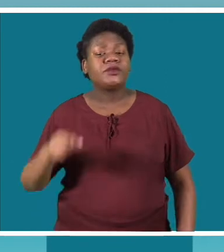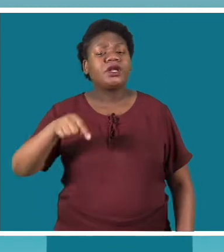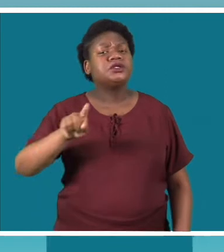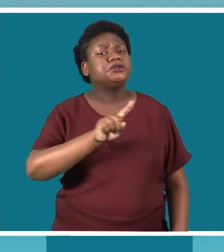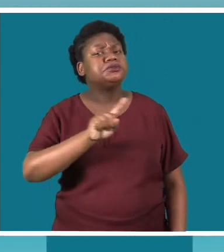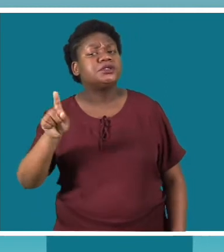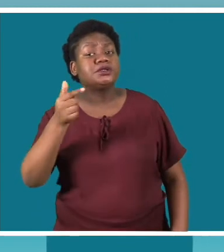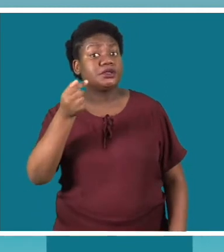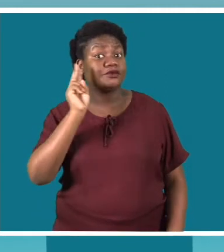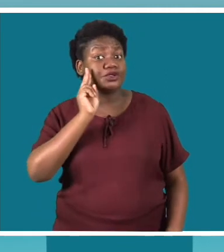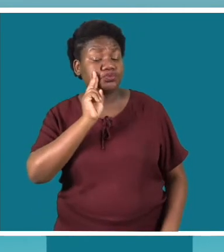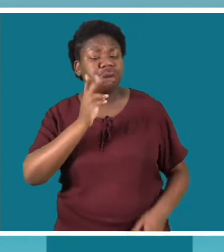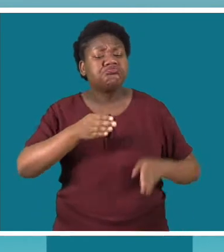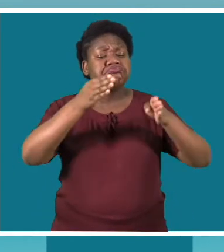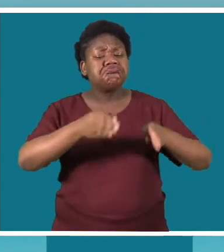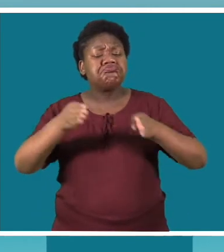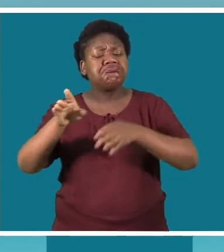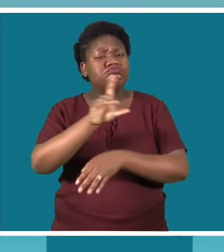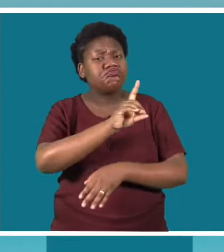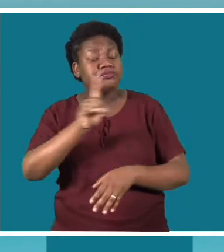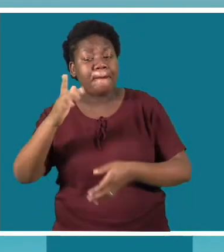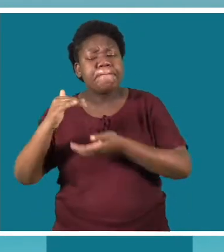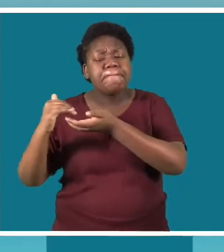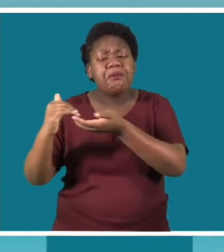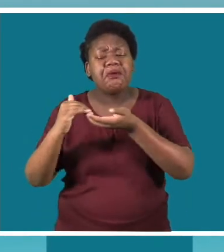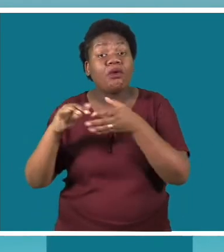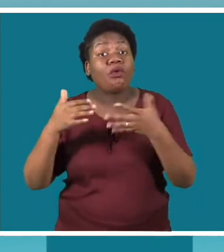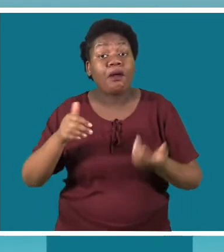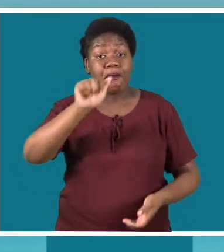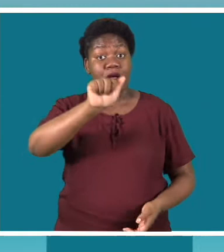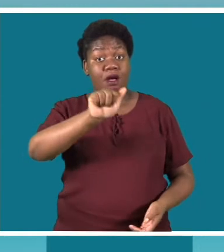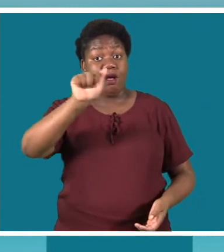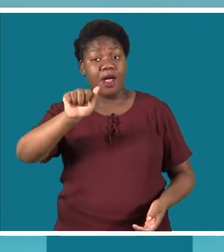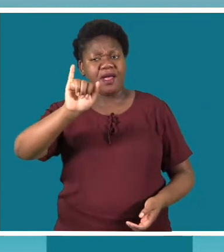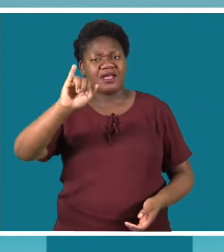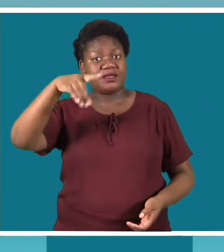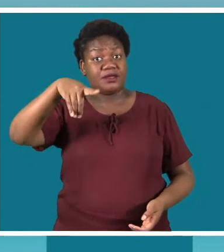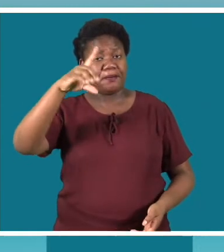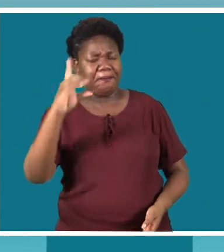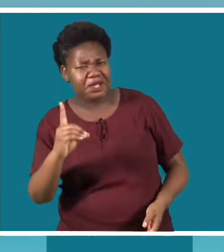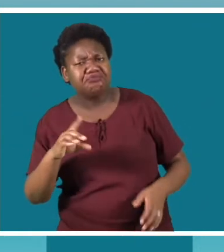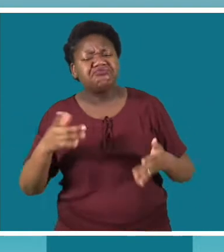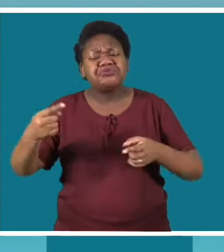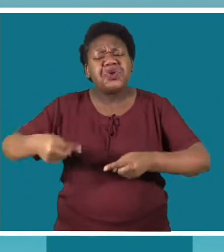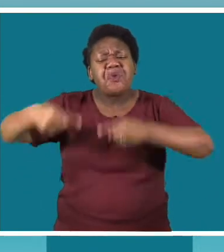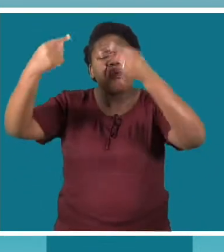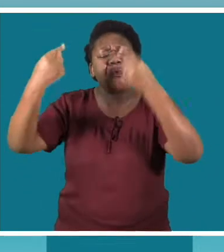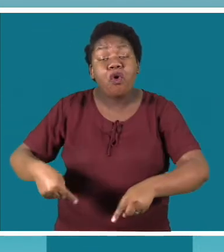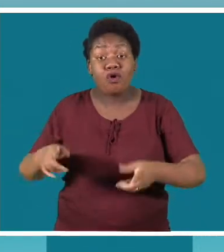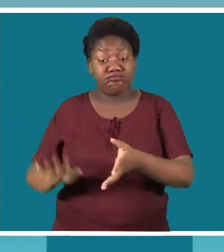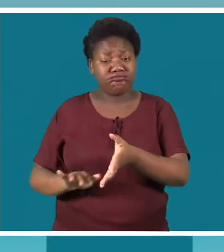Por ocasião do mês da pessoa com deficiência, a TV Surdo, em parceria com a AAIPD,